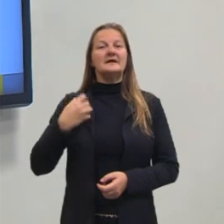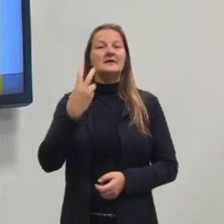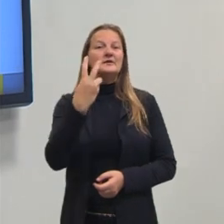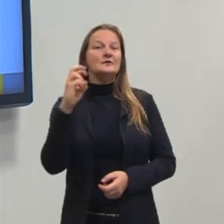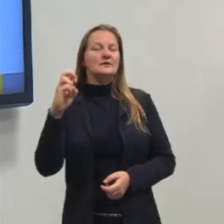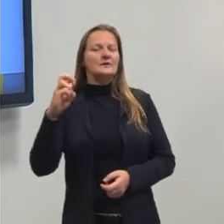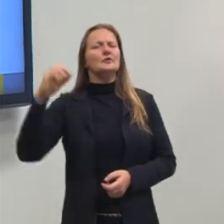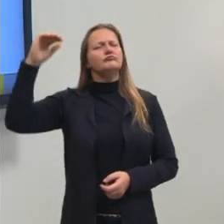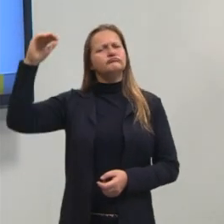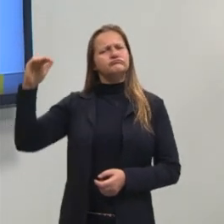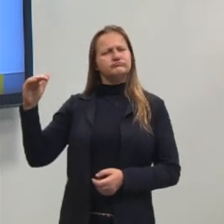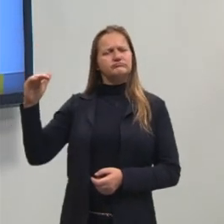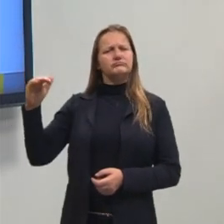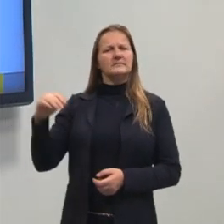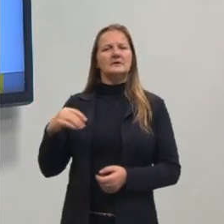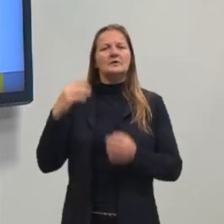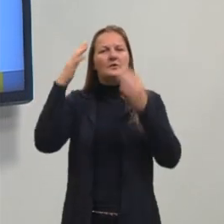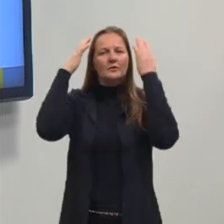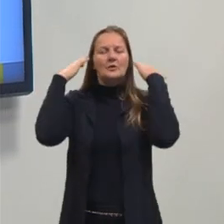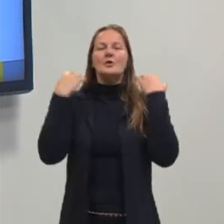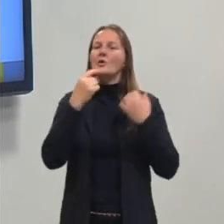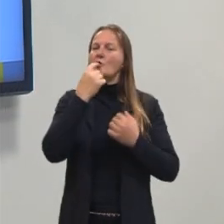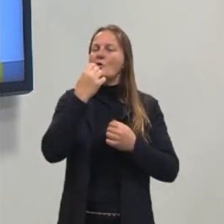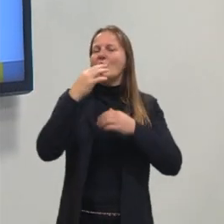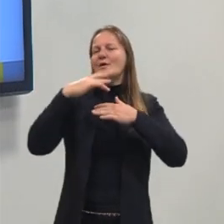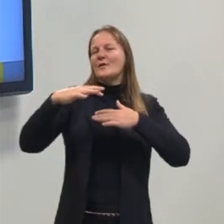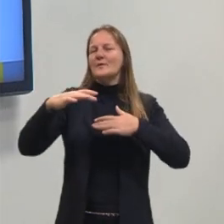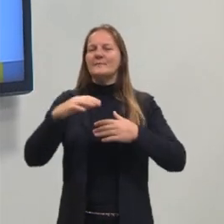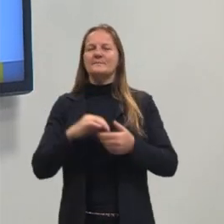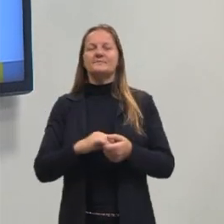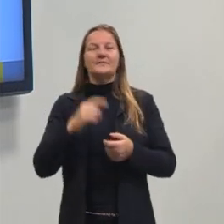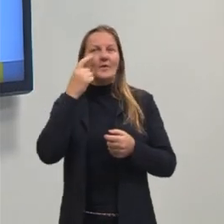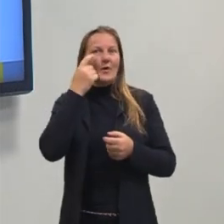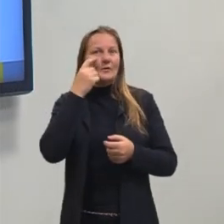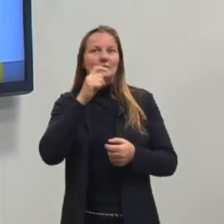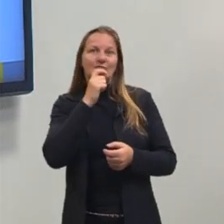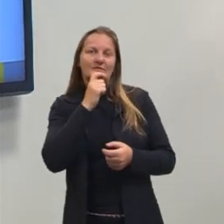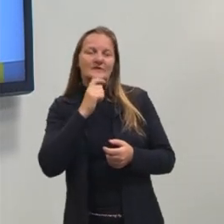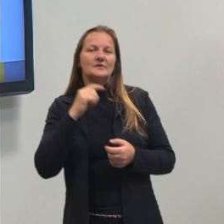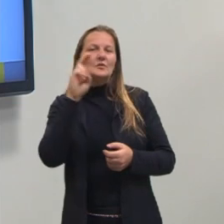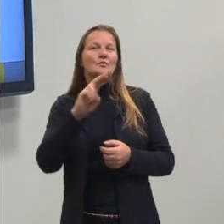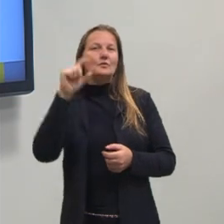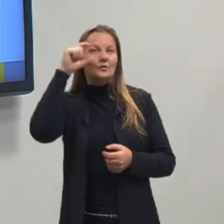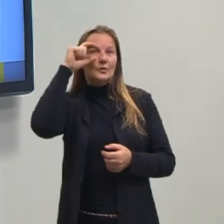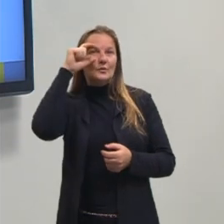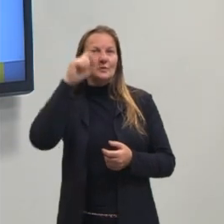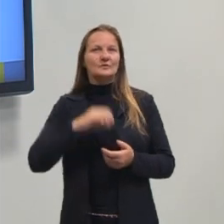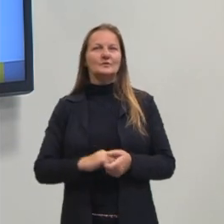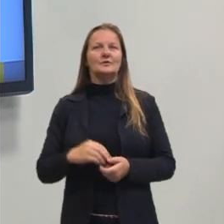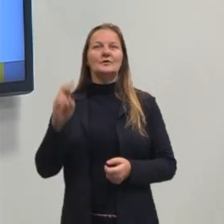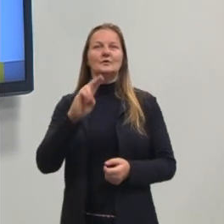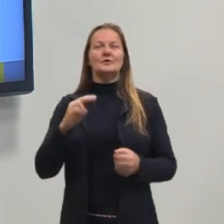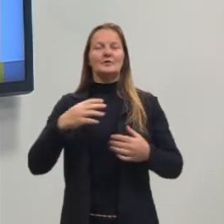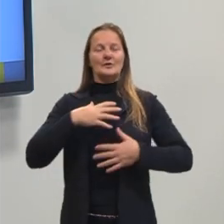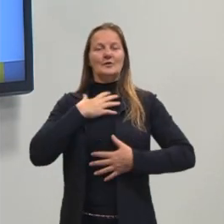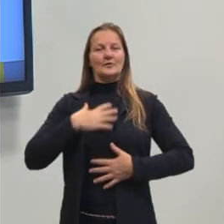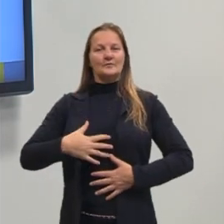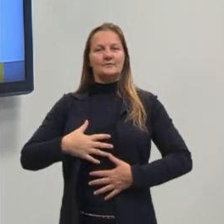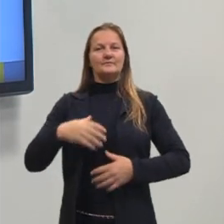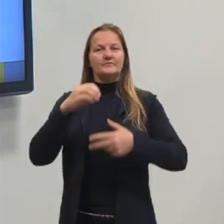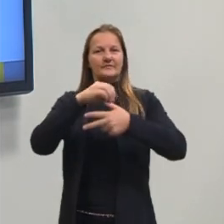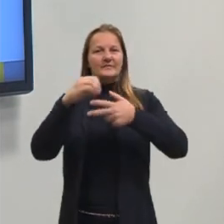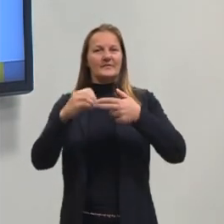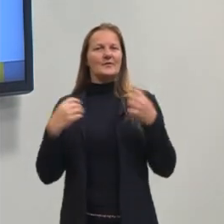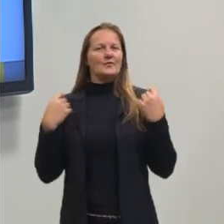baixa estatura, os cabelos não estão avermelhados, olhos verdes, uso óculos, estou utilizando a camiseta do pré-enem